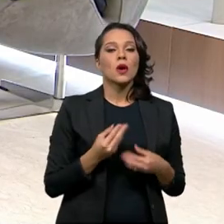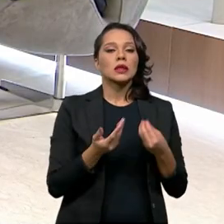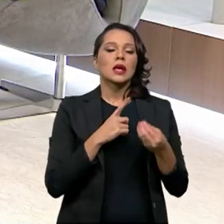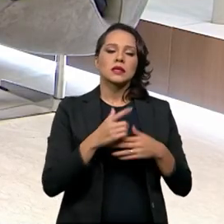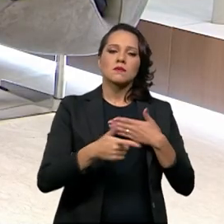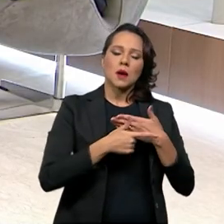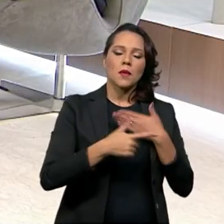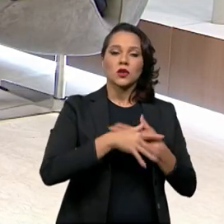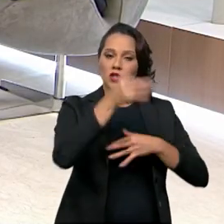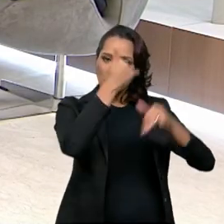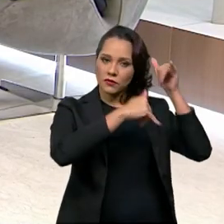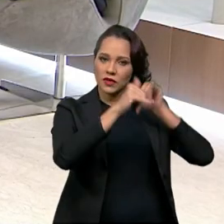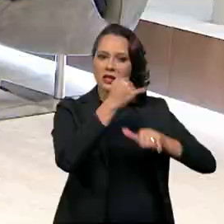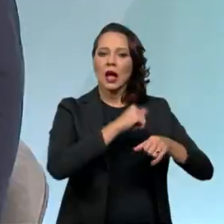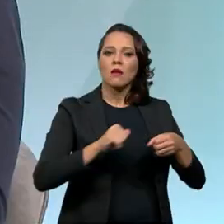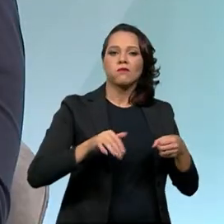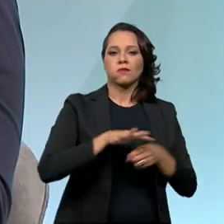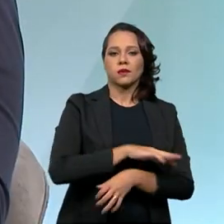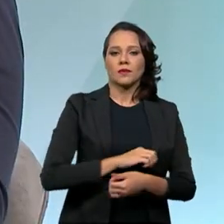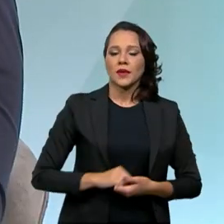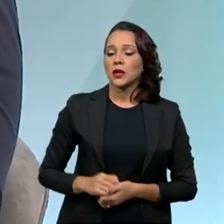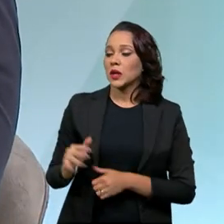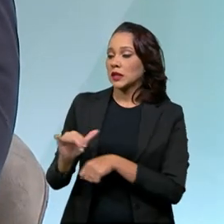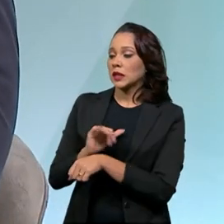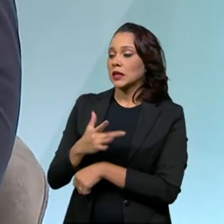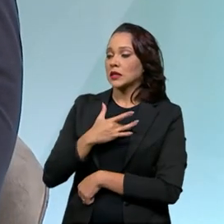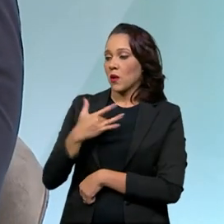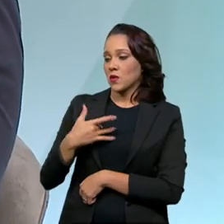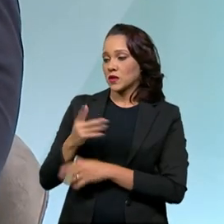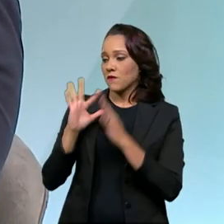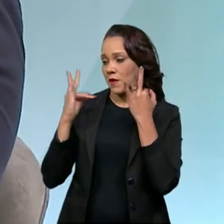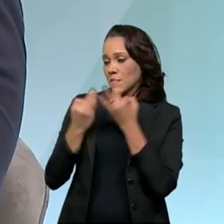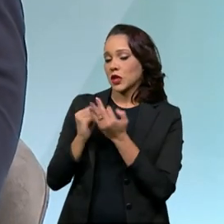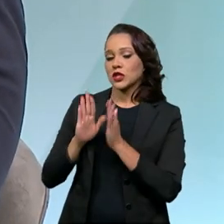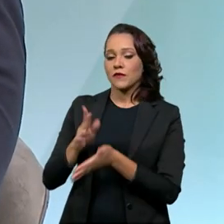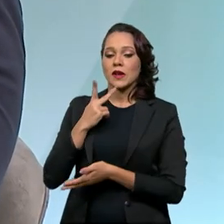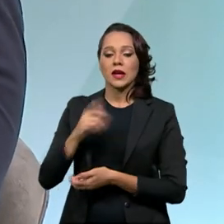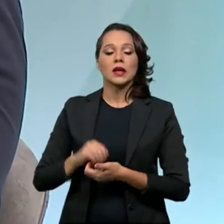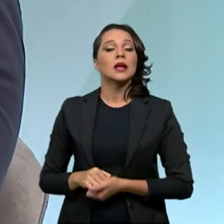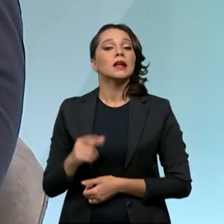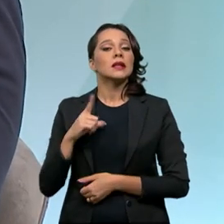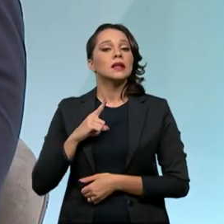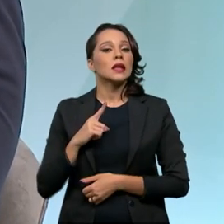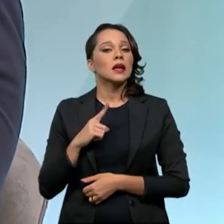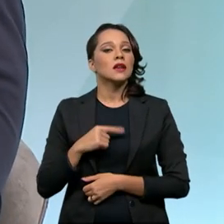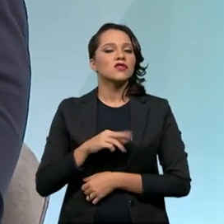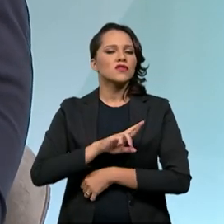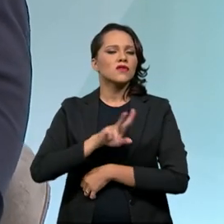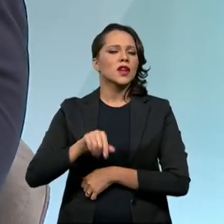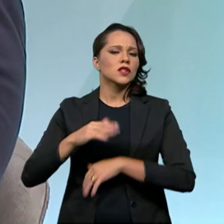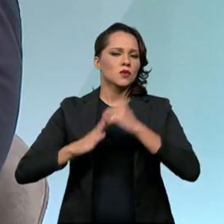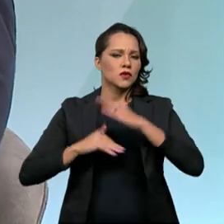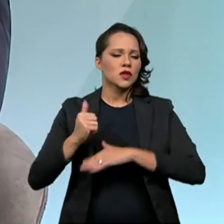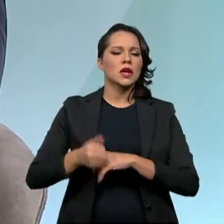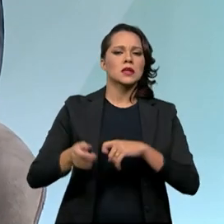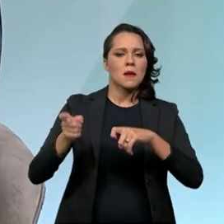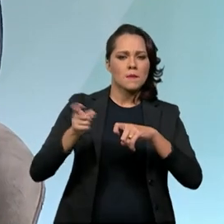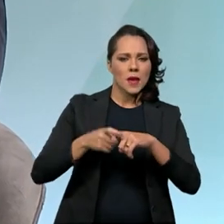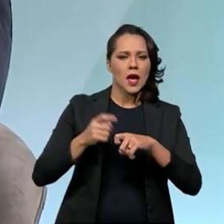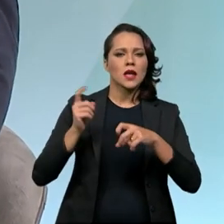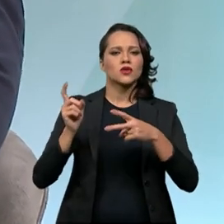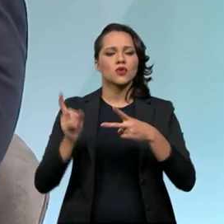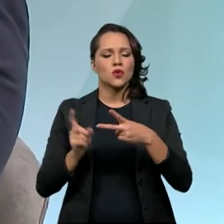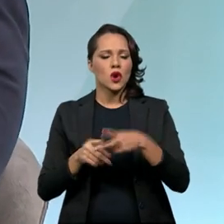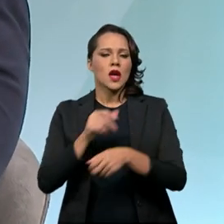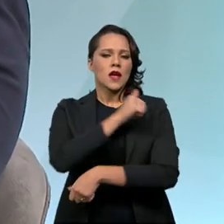tem esse papel preventivo, né? A estratégia saúde da família, como eu já falei, ela é composta por diversos profissionais. O médico, o enfermeiro, o técnico de